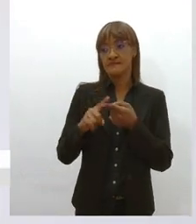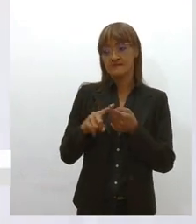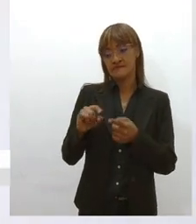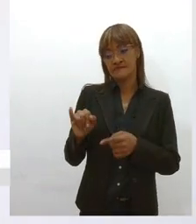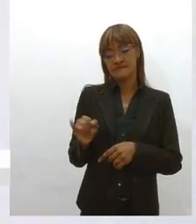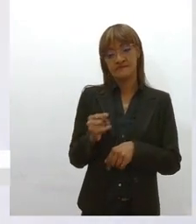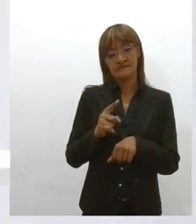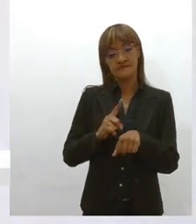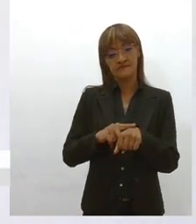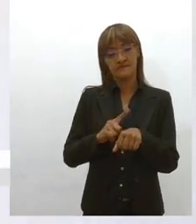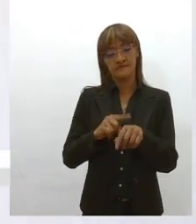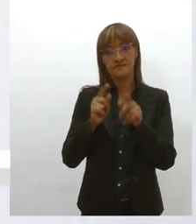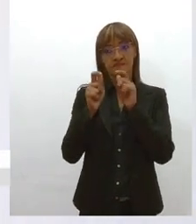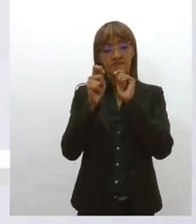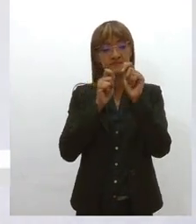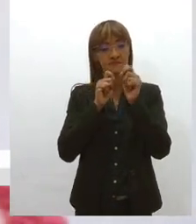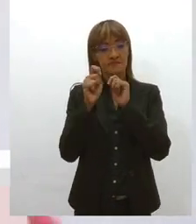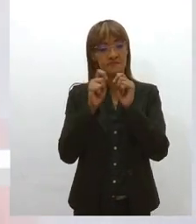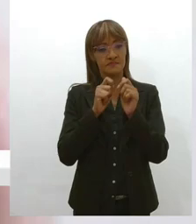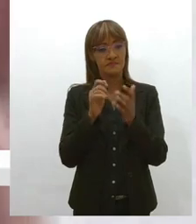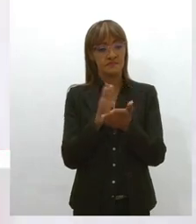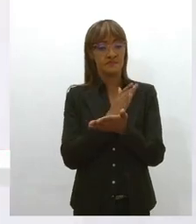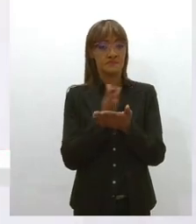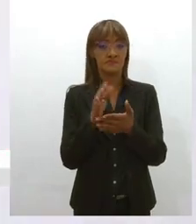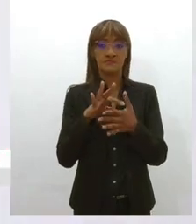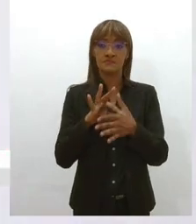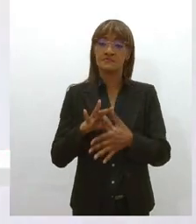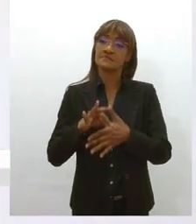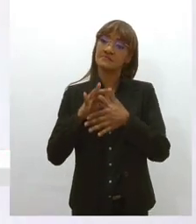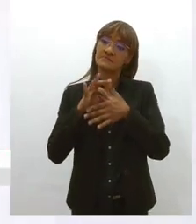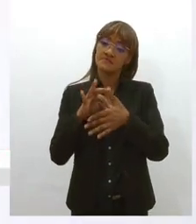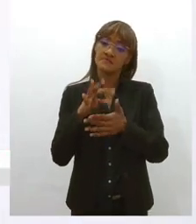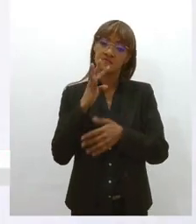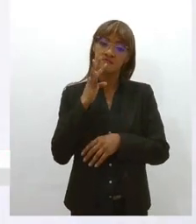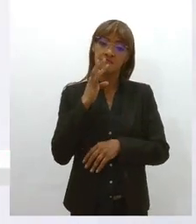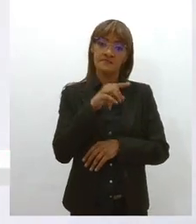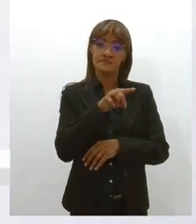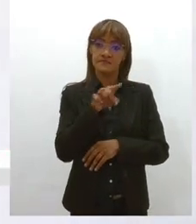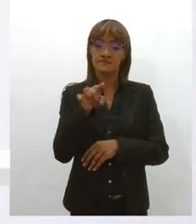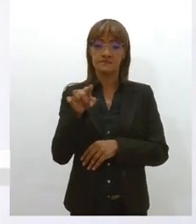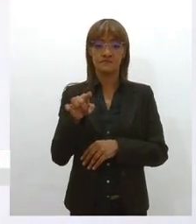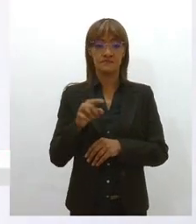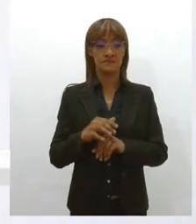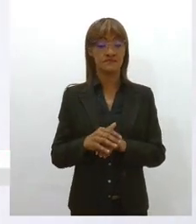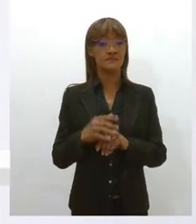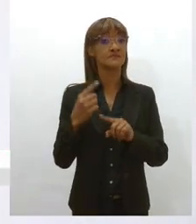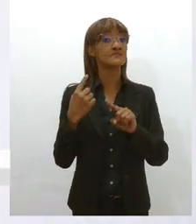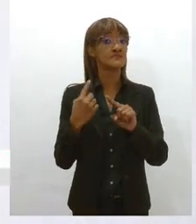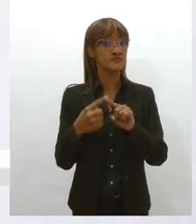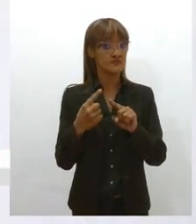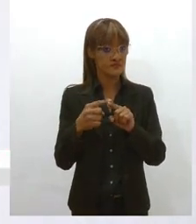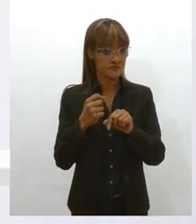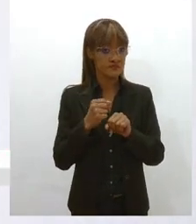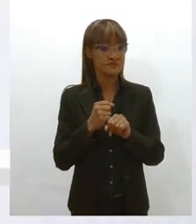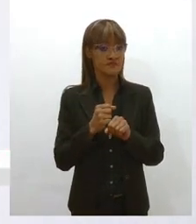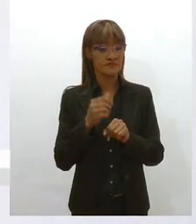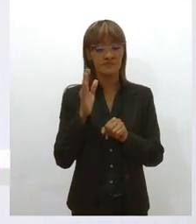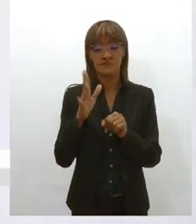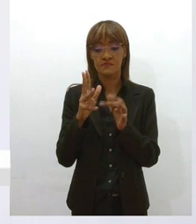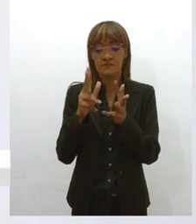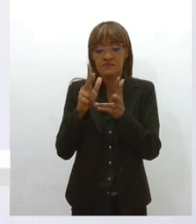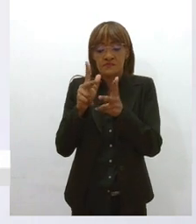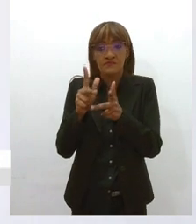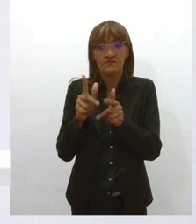entrevistar algumas dessas lideranças, para conhecer essas realidades, porque elas também, o mundo do trabalho, ele